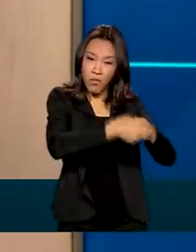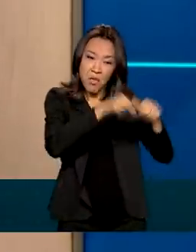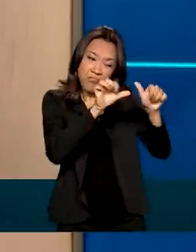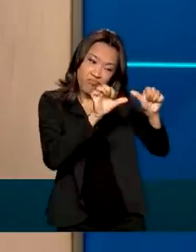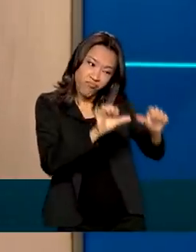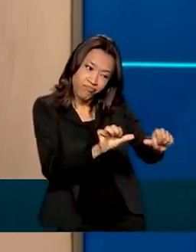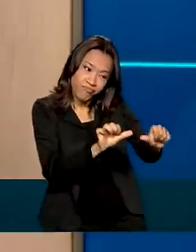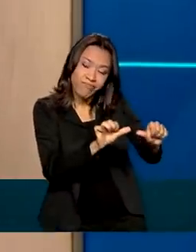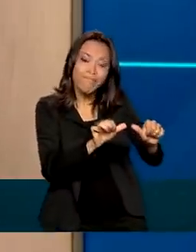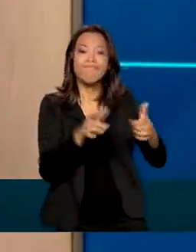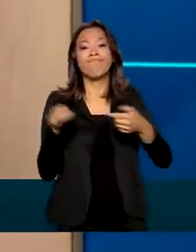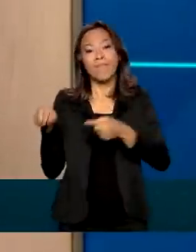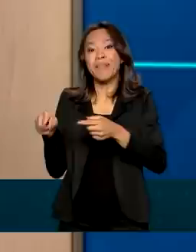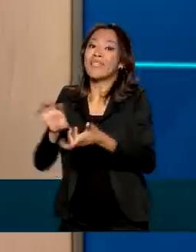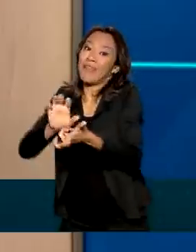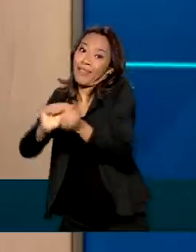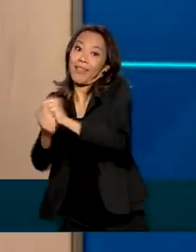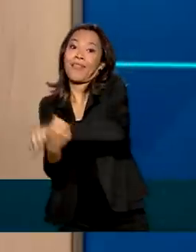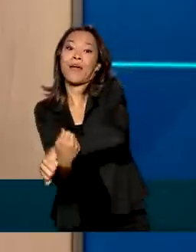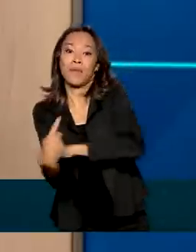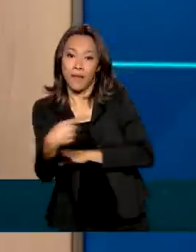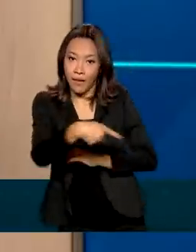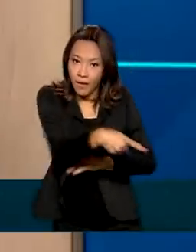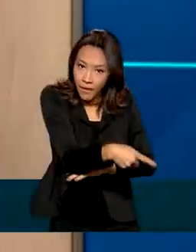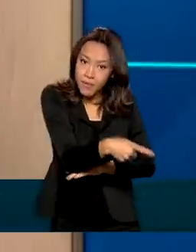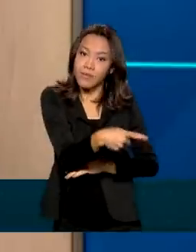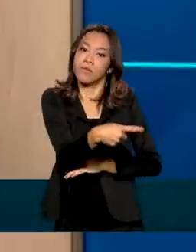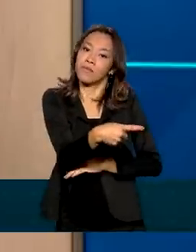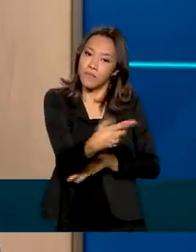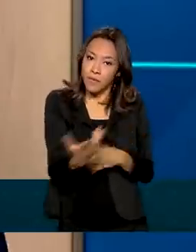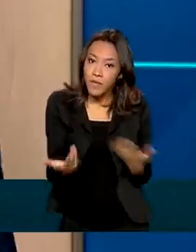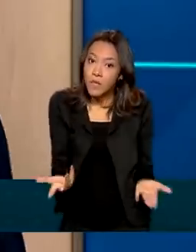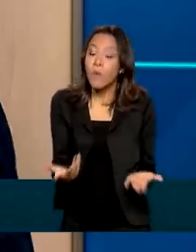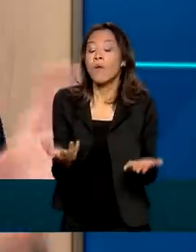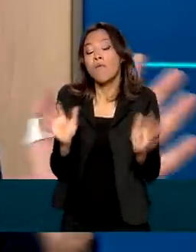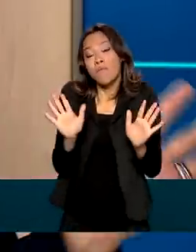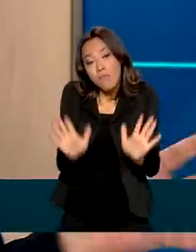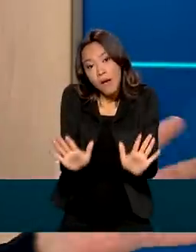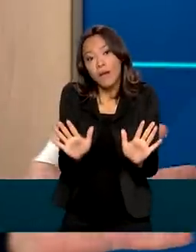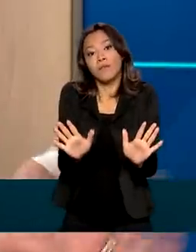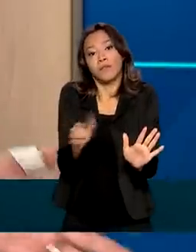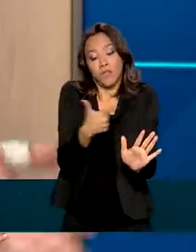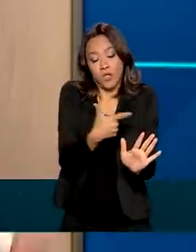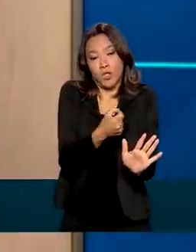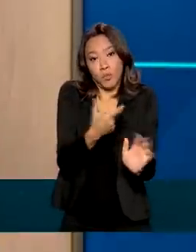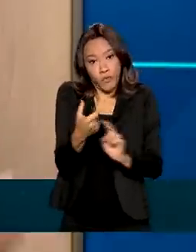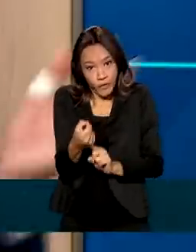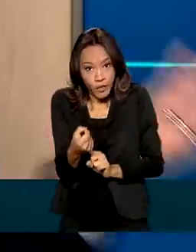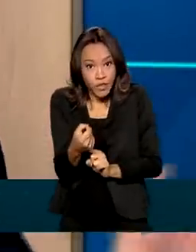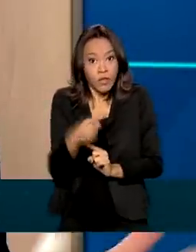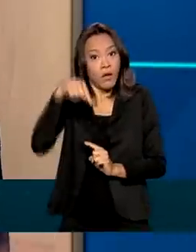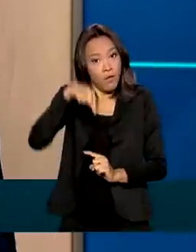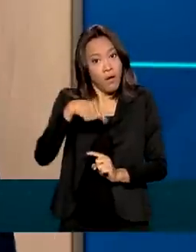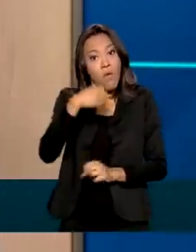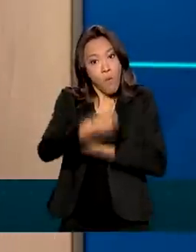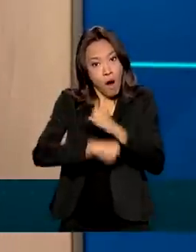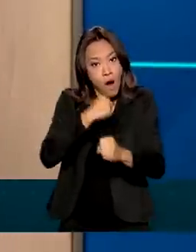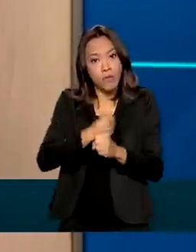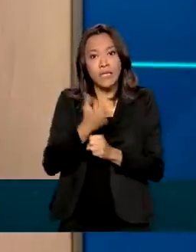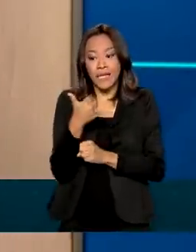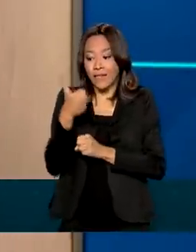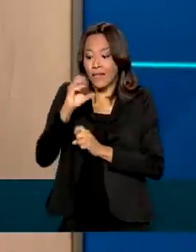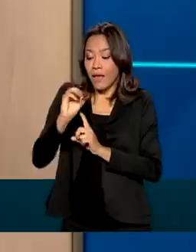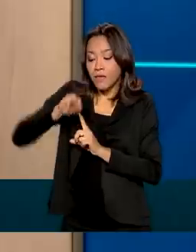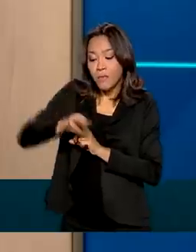a microempresa tem que se adaptar também a essa nova realidade. Mas, de qualquer forma, 2020 foi um ano onde 10 milhões de